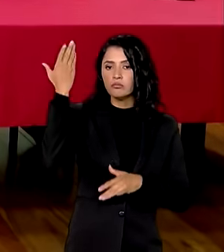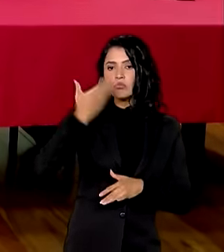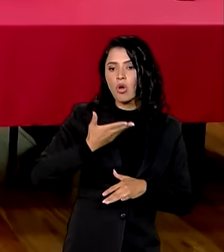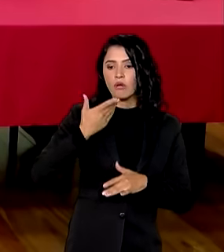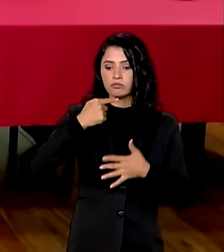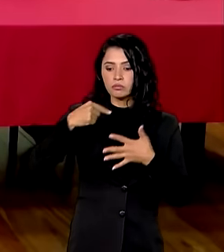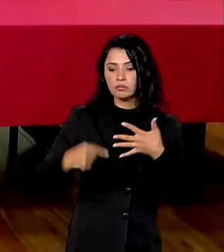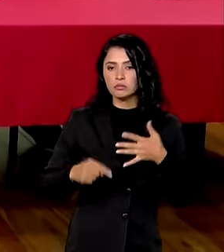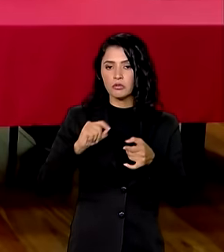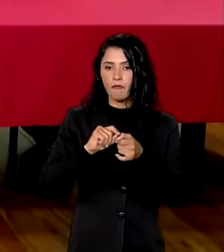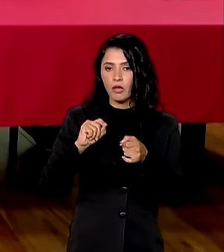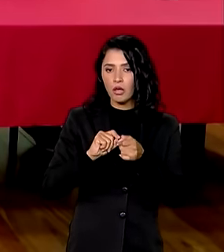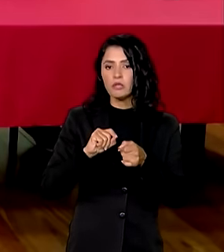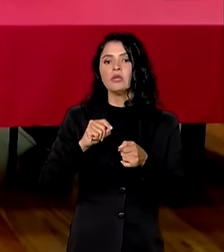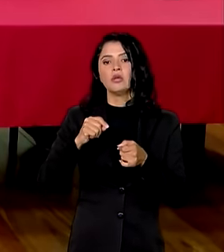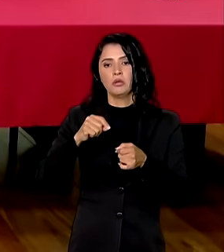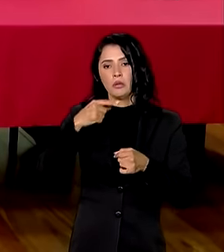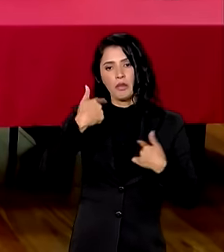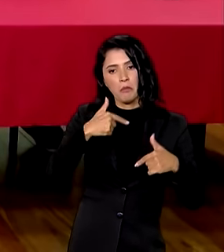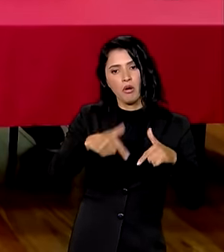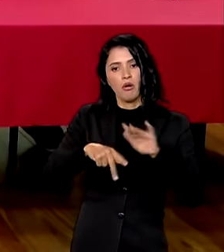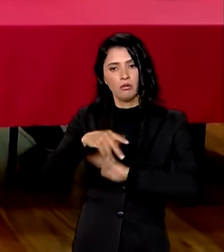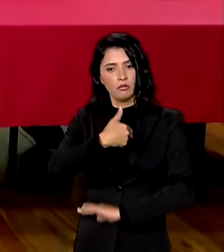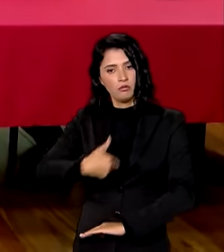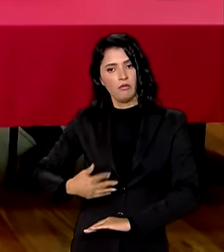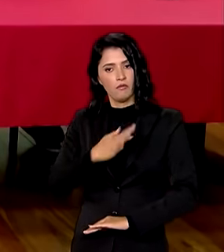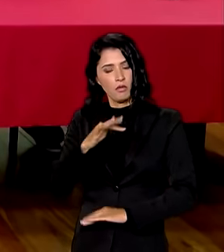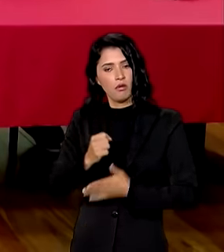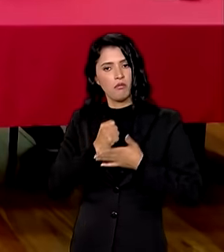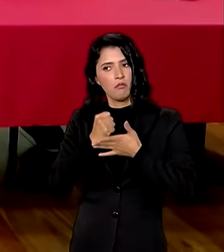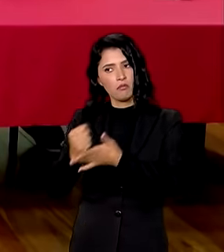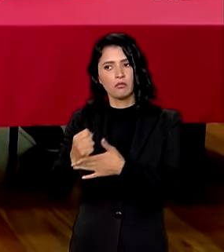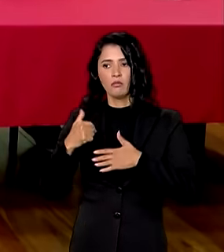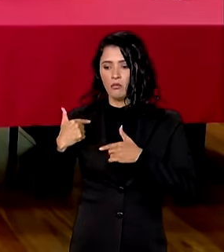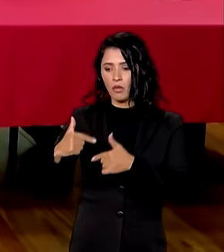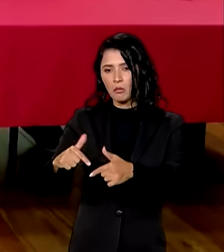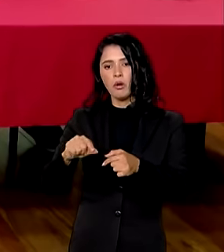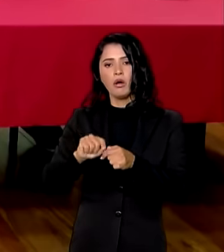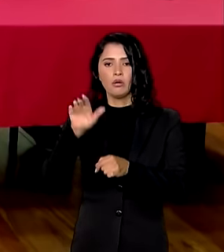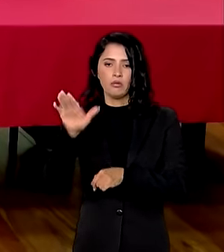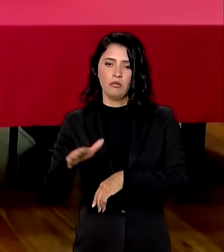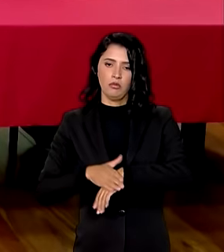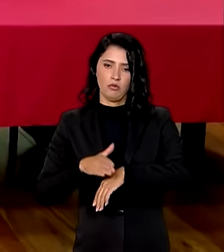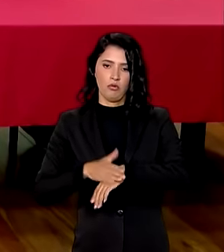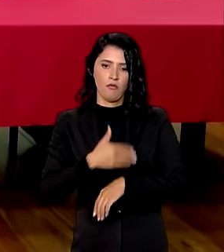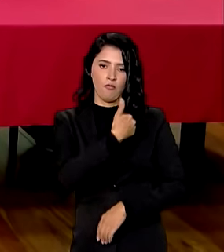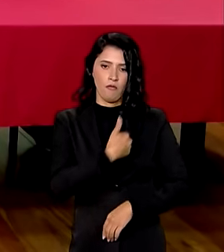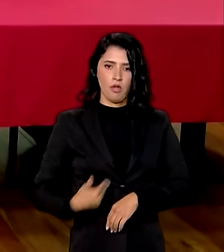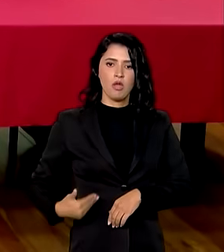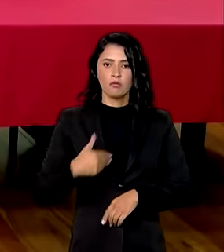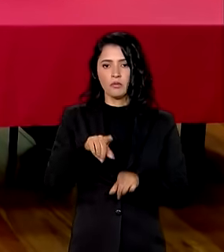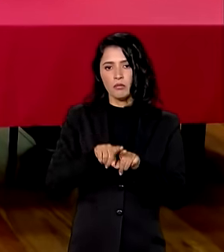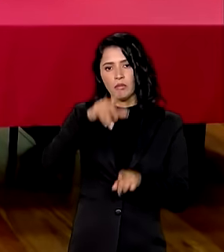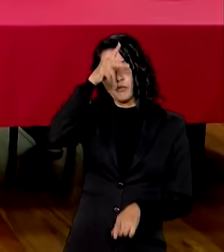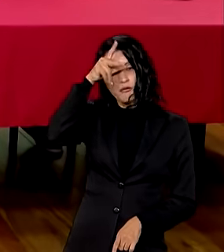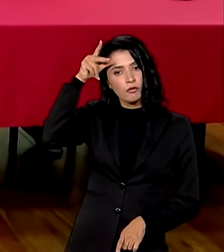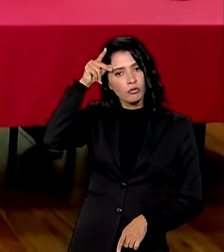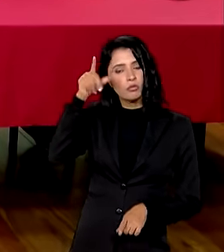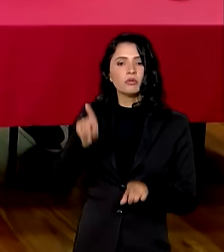federal e apoio ao trabalho realizado pelo governo do Estado, as prefeituras.